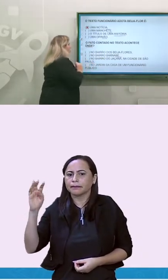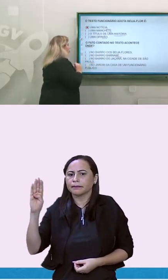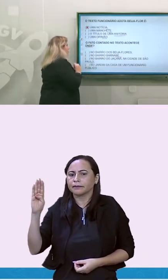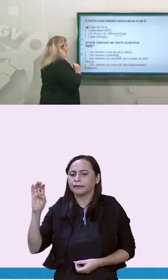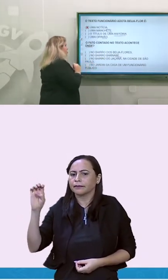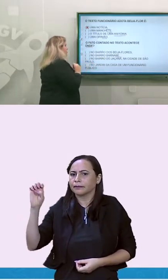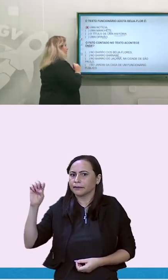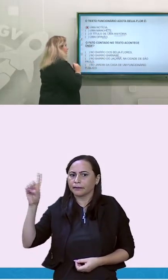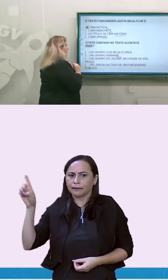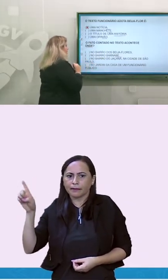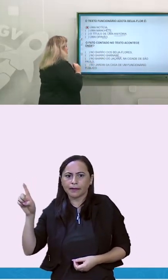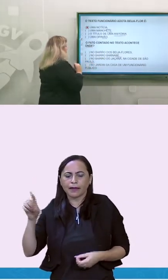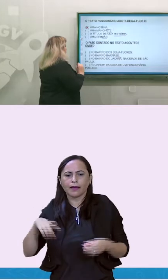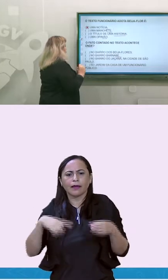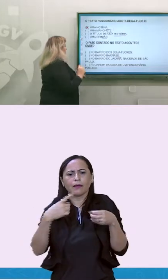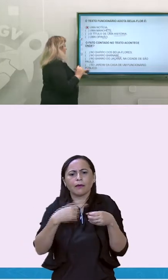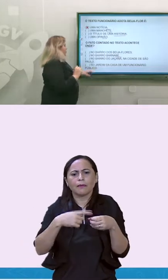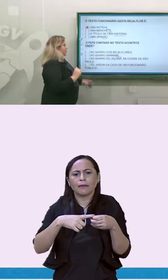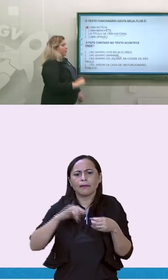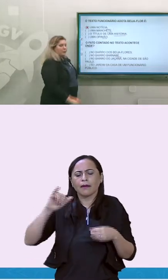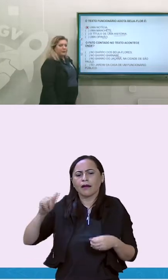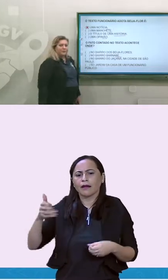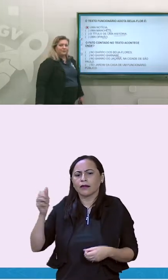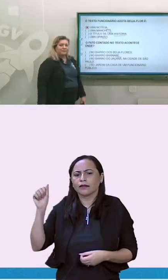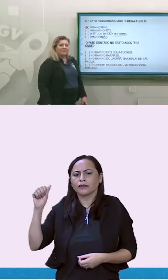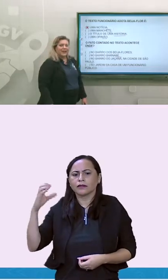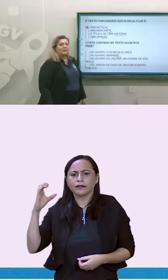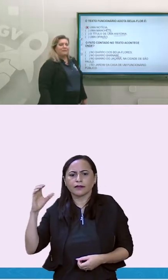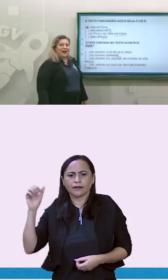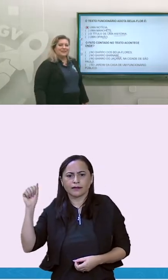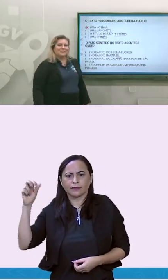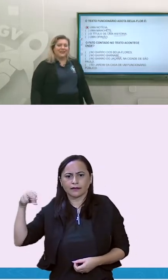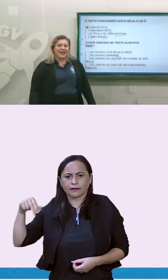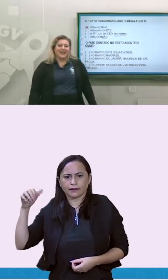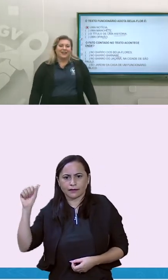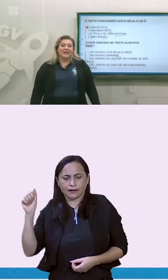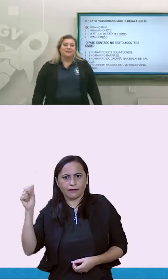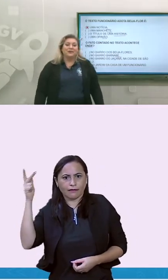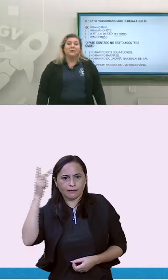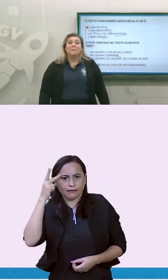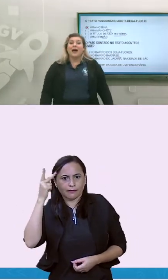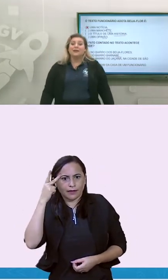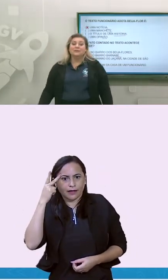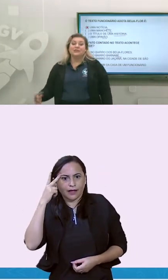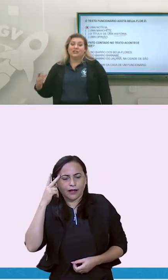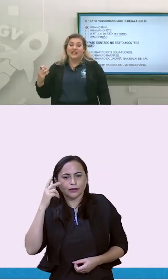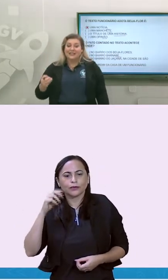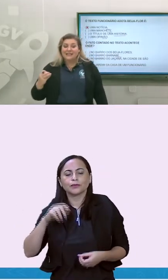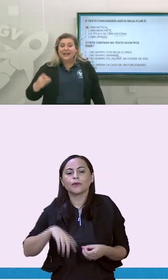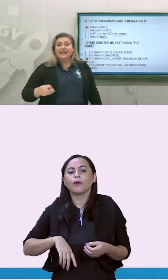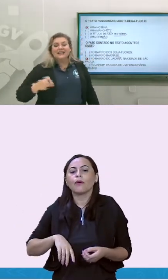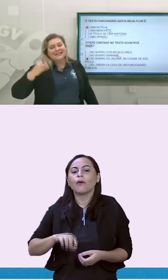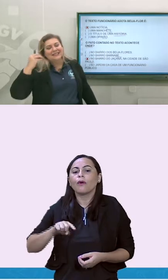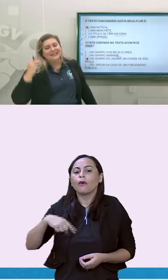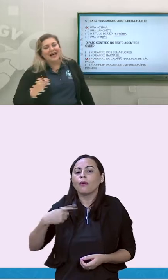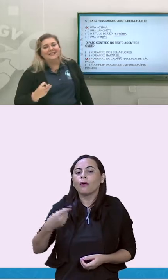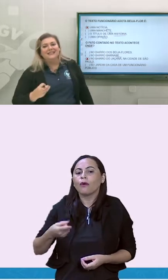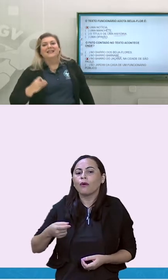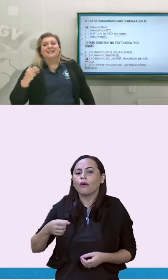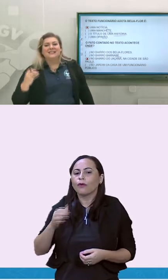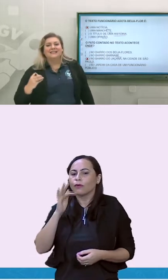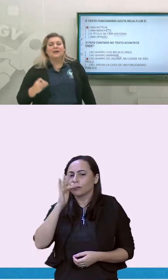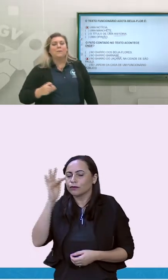Ou no jardim da casa de um funcionário público? Fácil, né? Foi no bairro Jaçanã, na